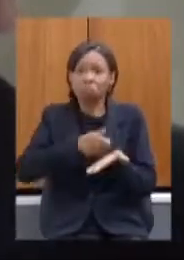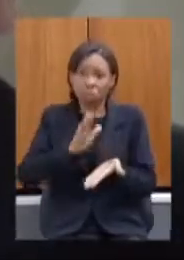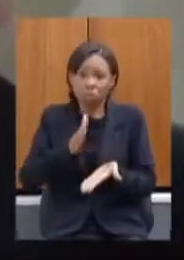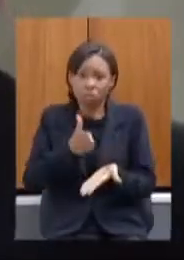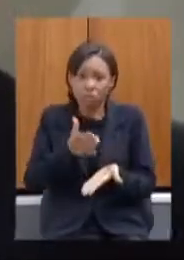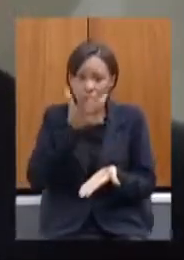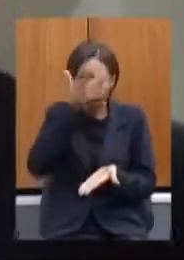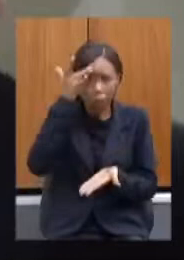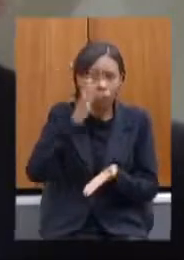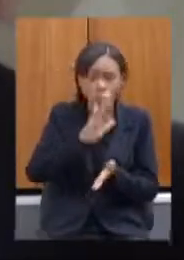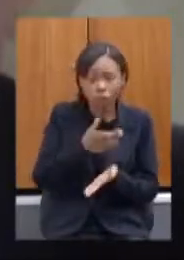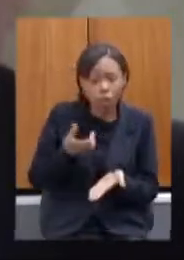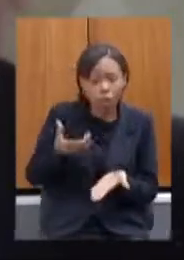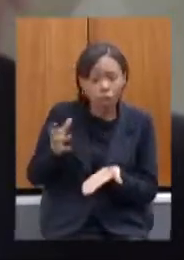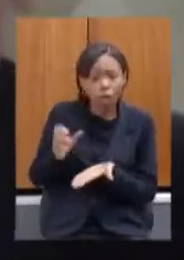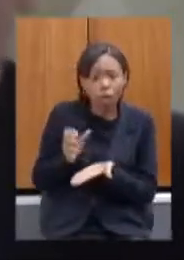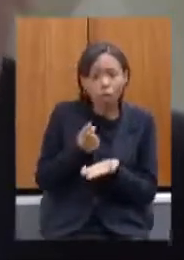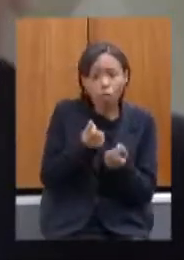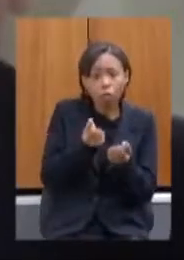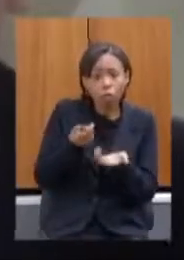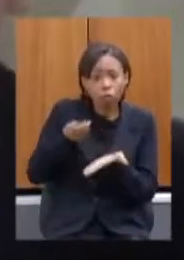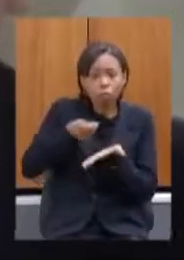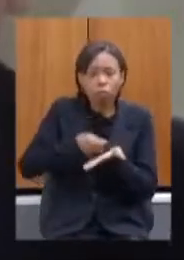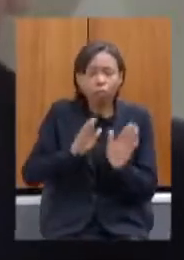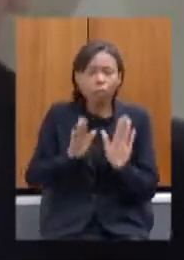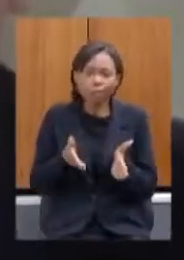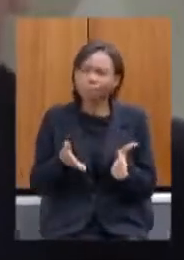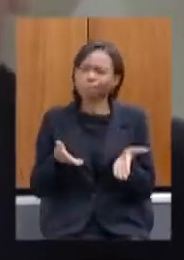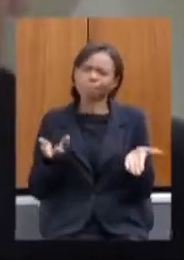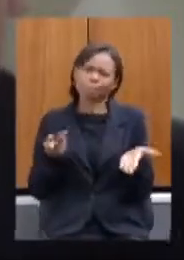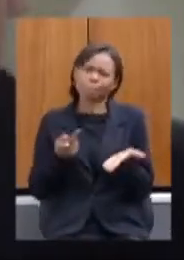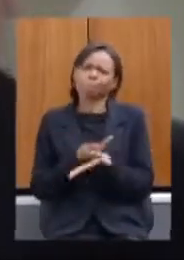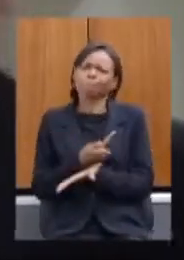como se diz é no mínimo peculiar que isso tenha acontecido